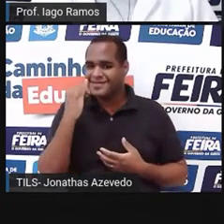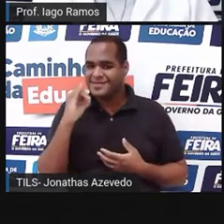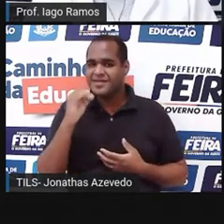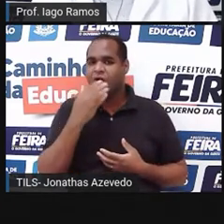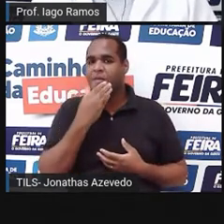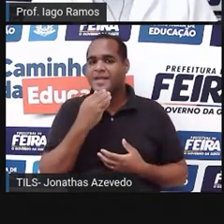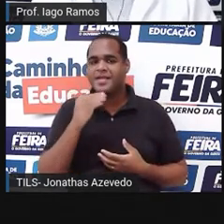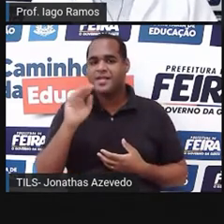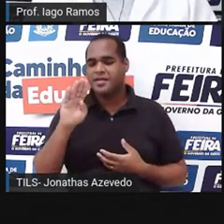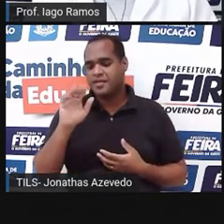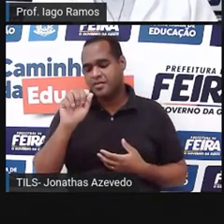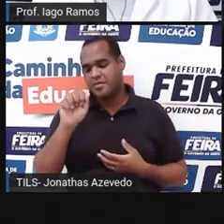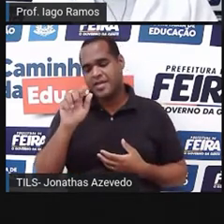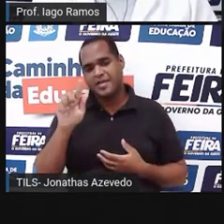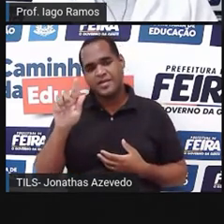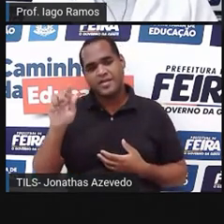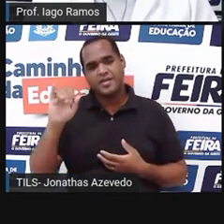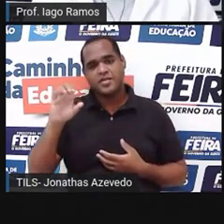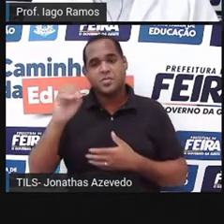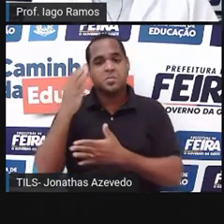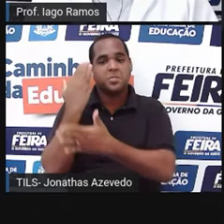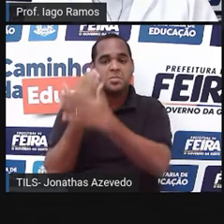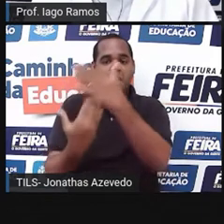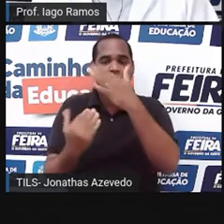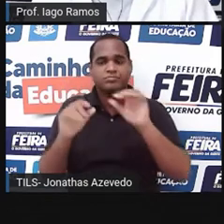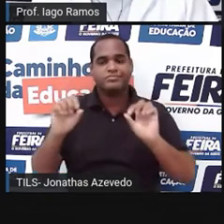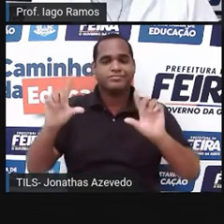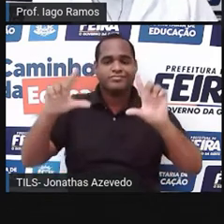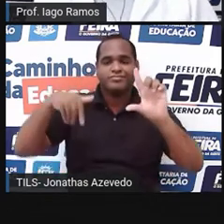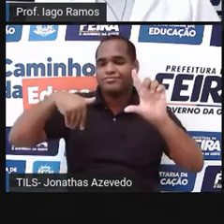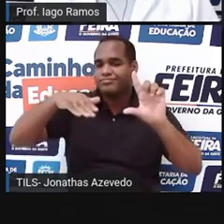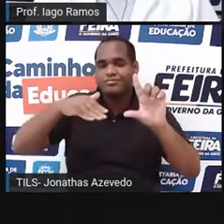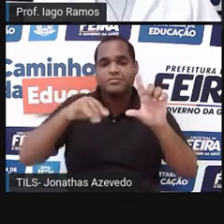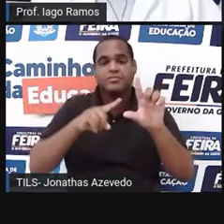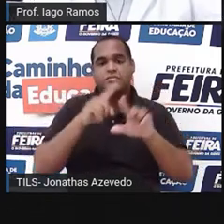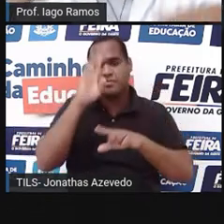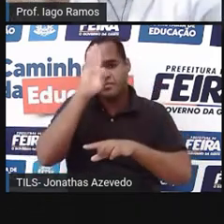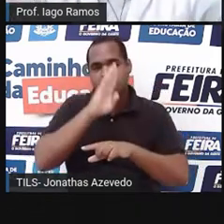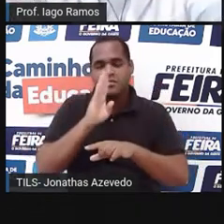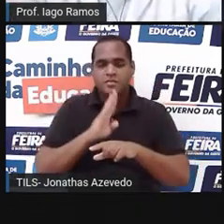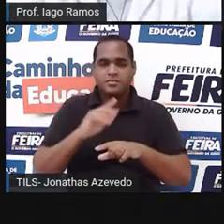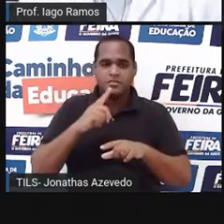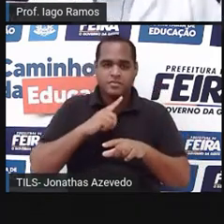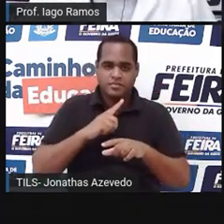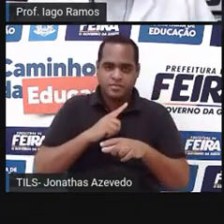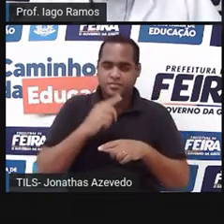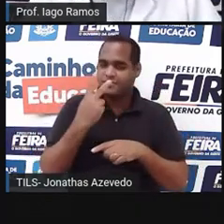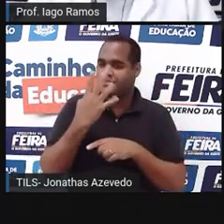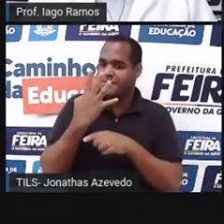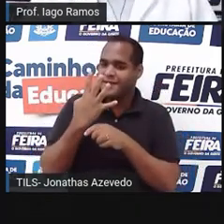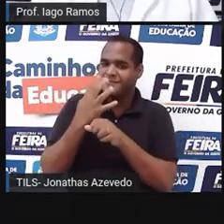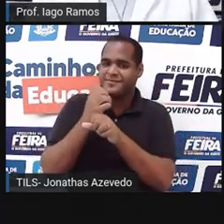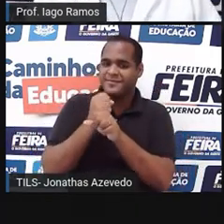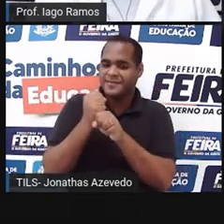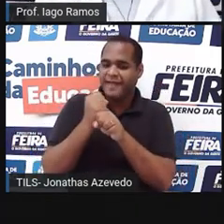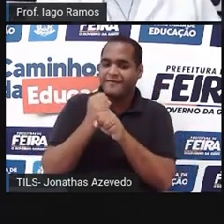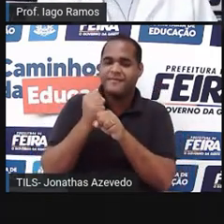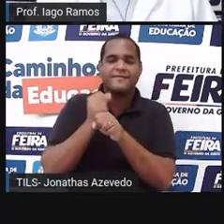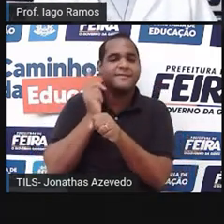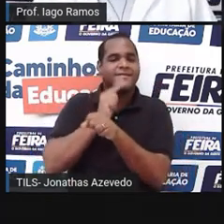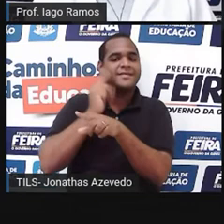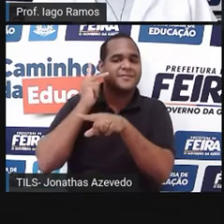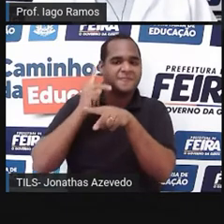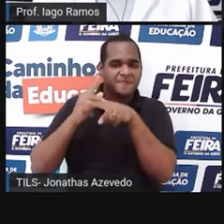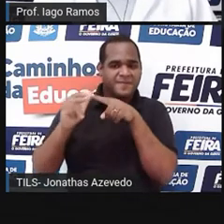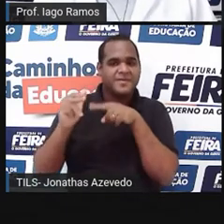Baggio, né? Ele perdeu esse pênalti. E aí o Brasil, depois de 24 anos, voltou a ganhar